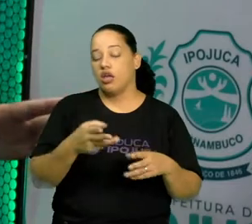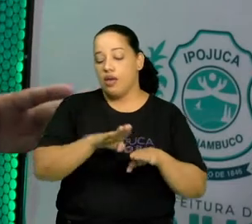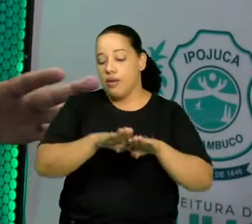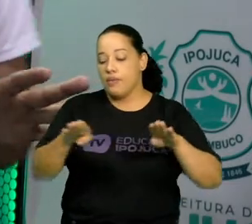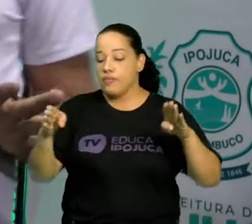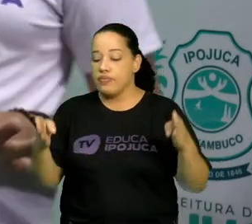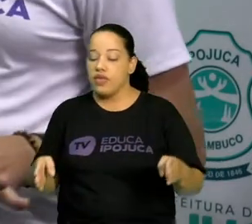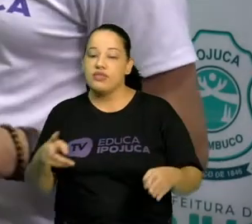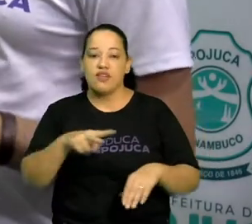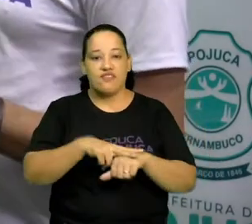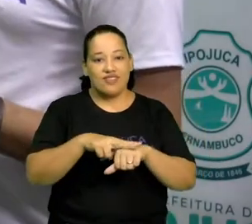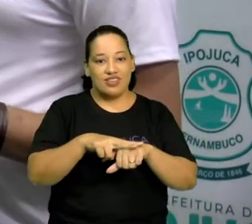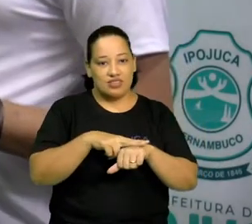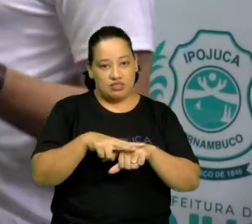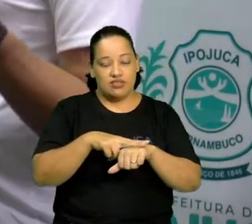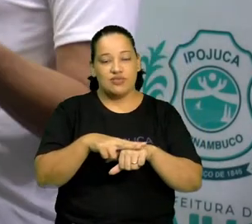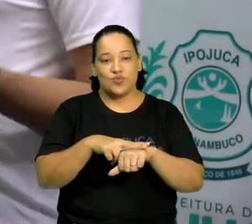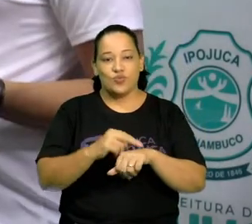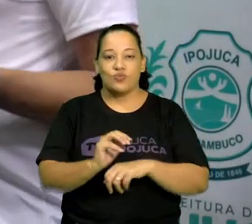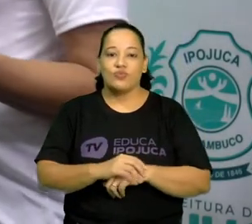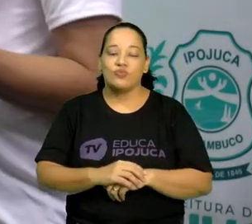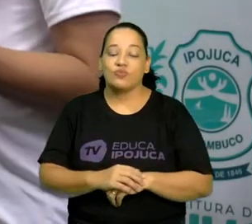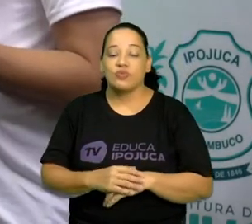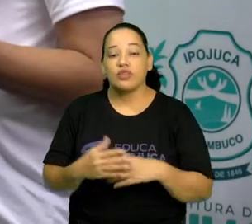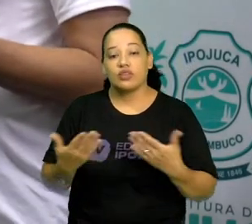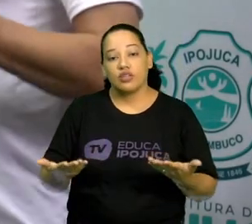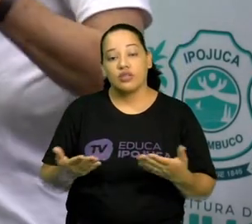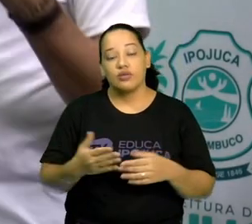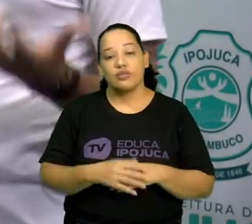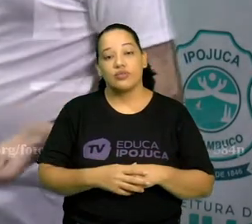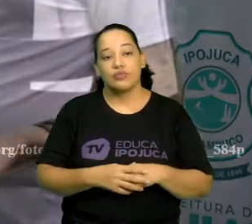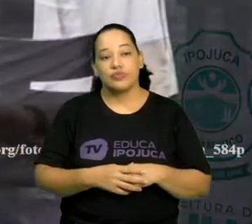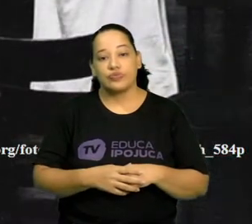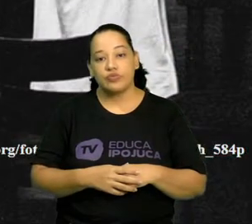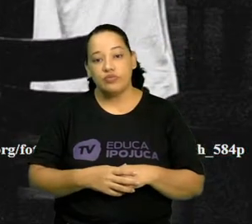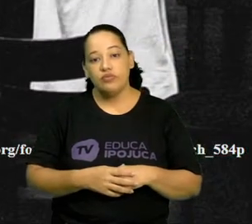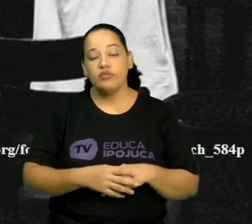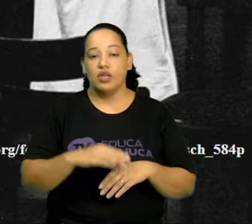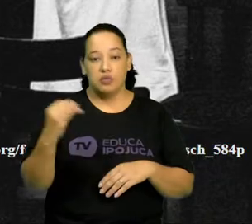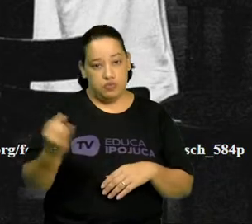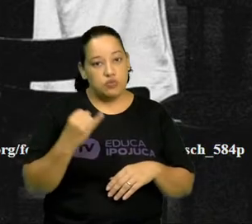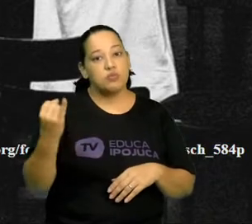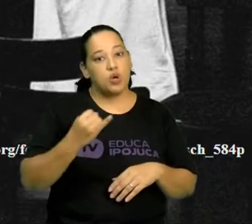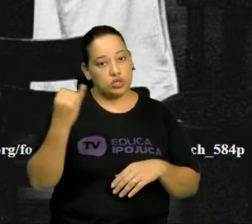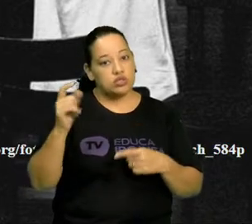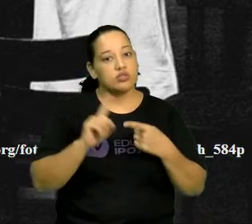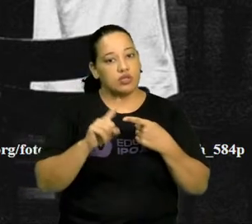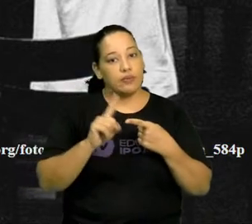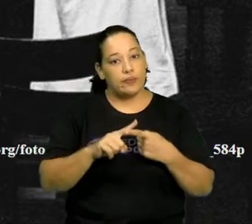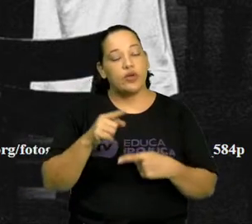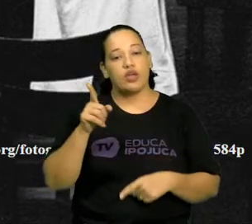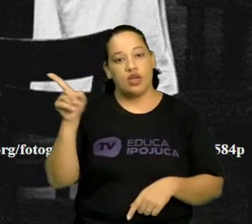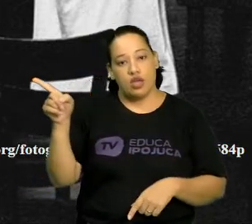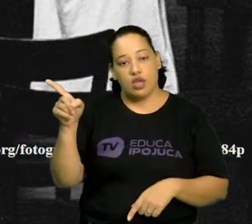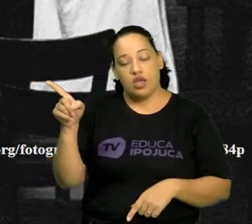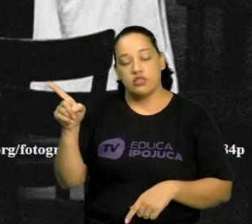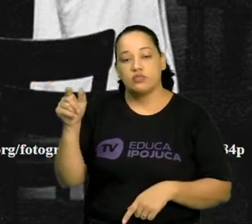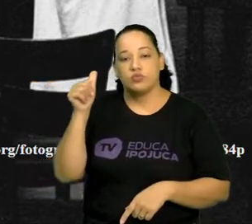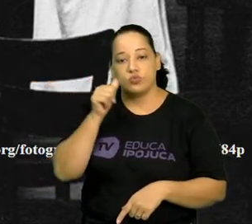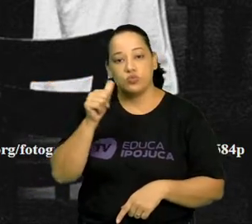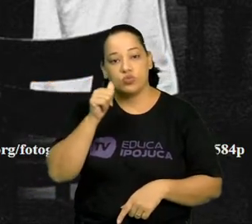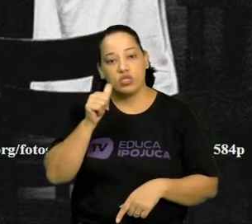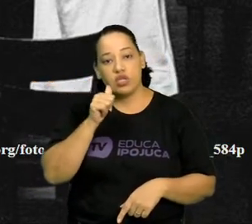bem conhecido dele. E, por fim, e não menos importante, Pina Bausch. Pina Bausch